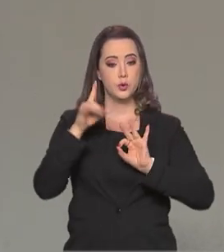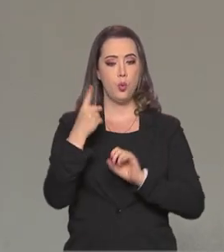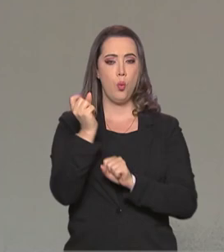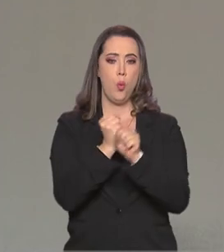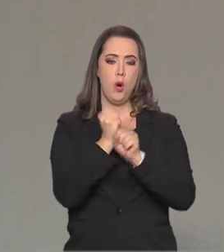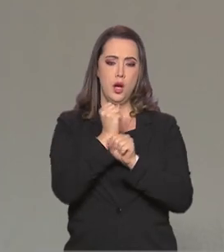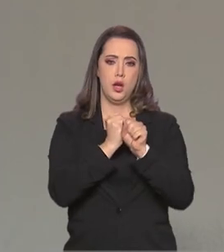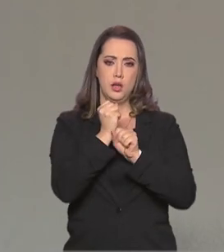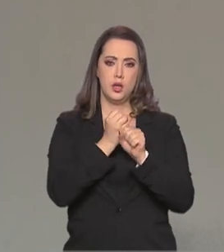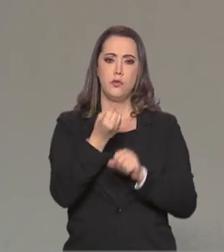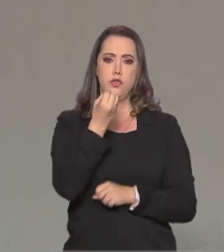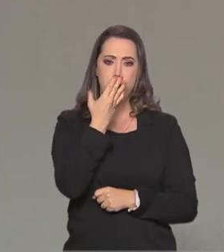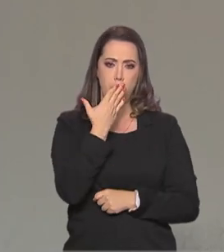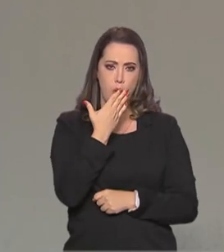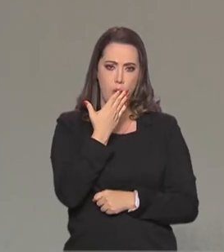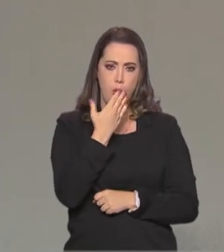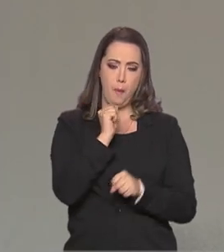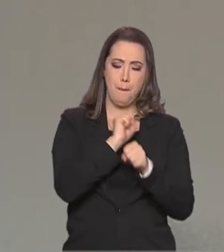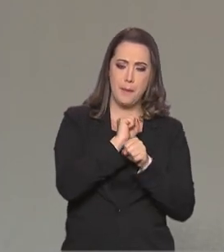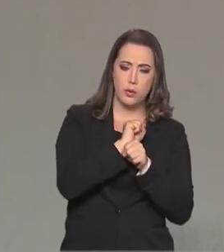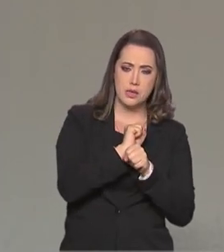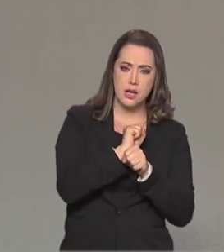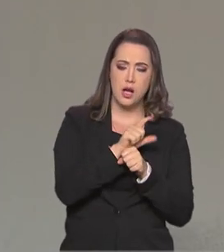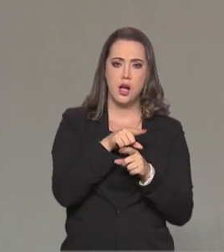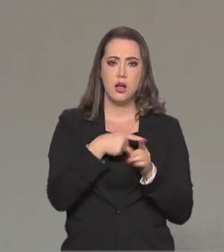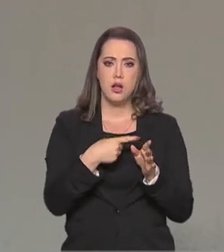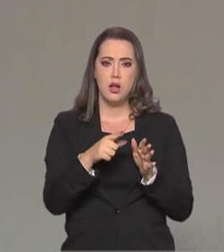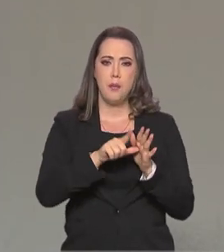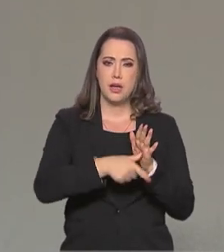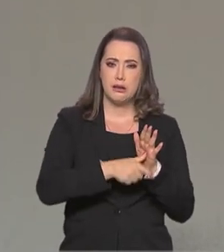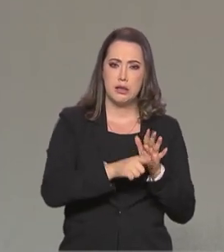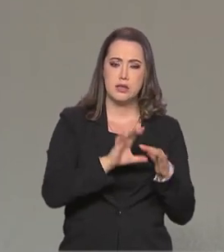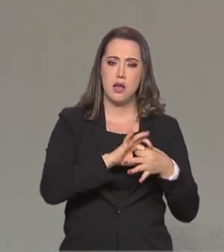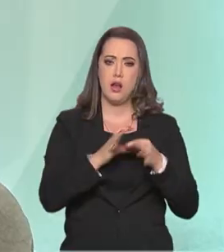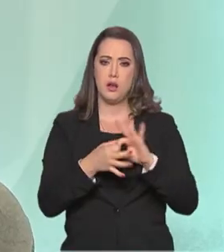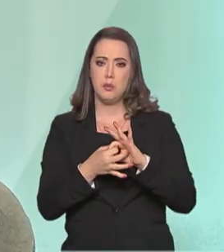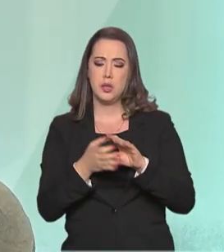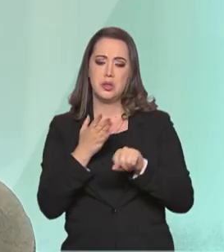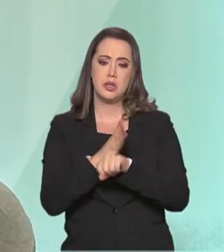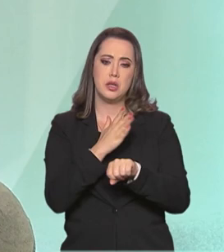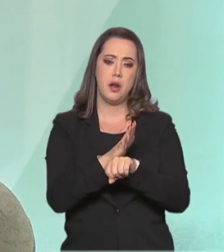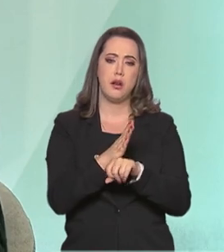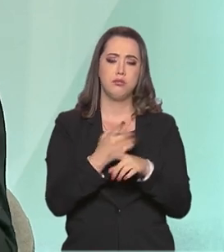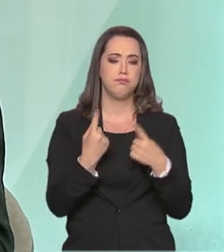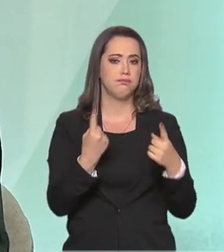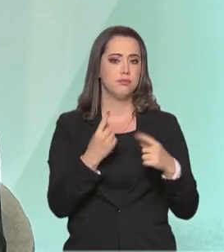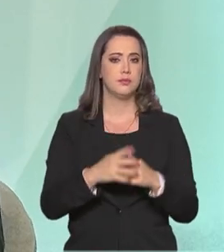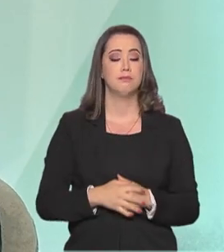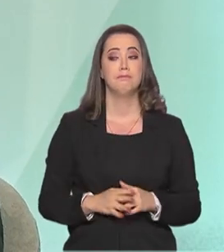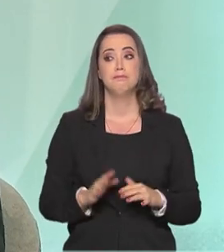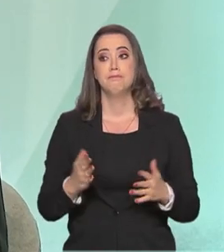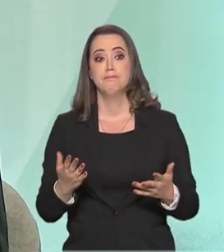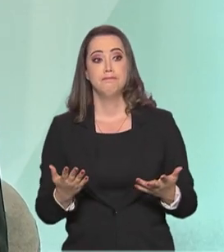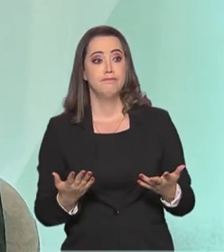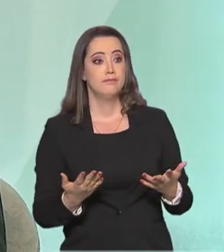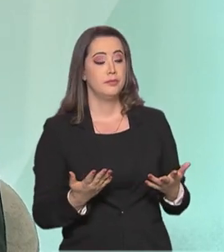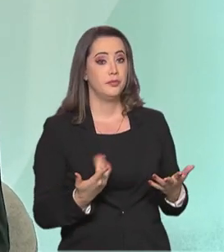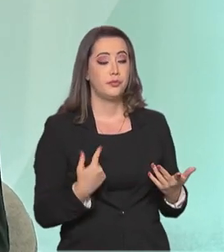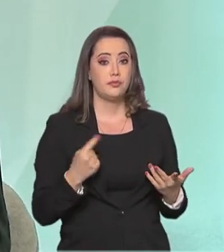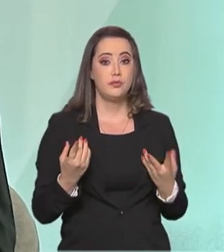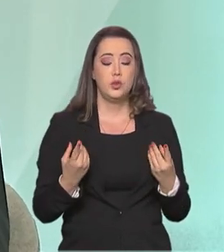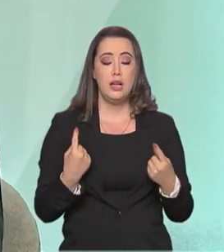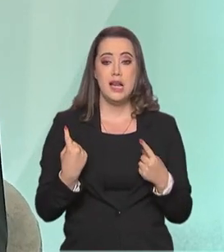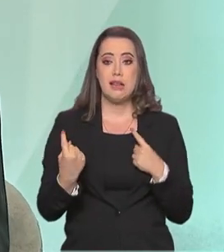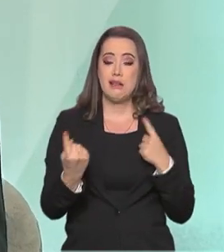favorável, foi ruim para os atletas quando chegarem lá, desempenho? Eu acho que para cada modalidade, cada atleta é uma sensação